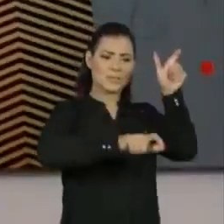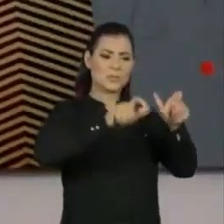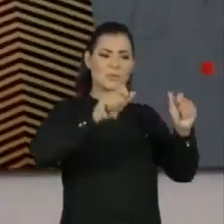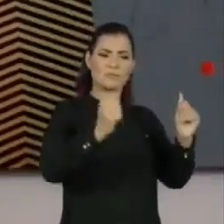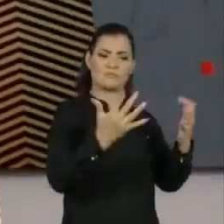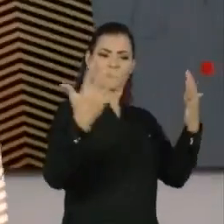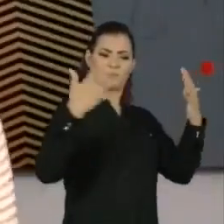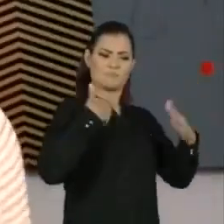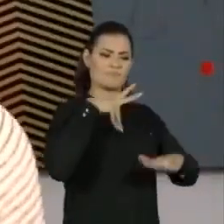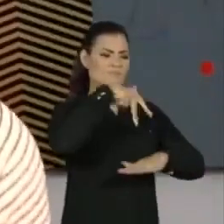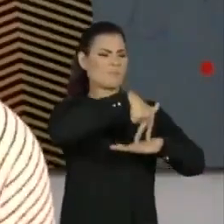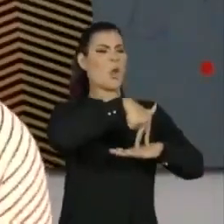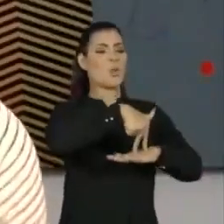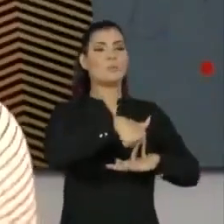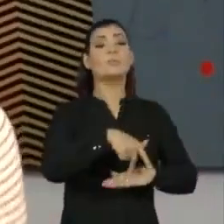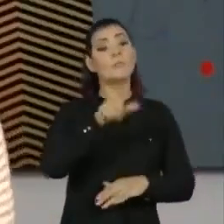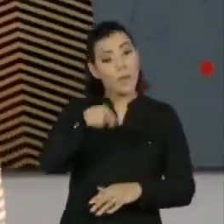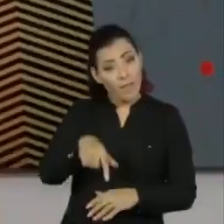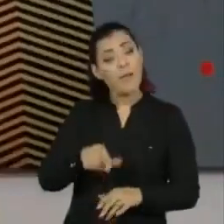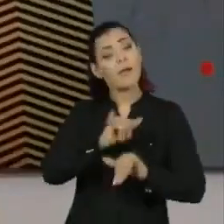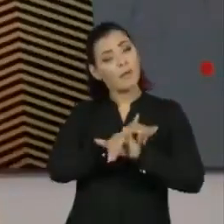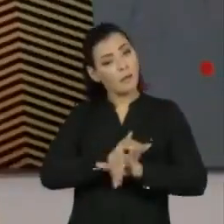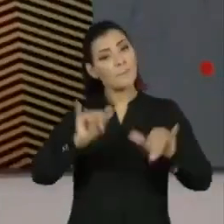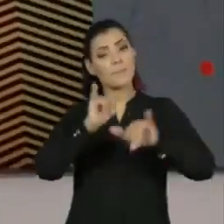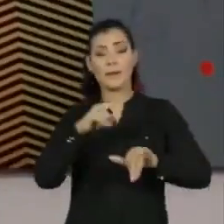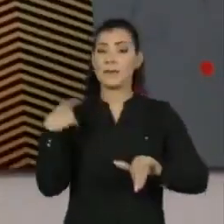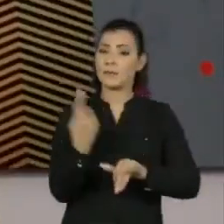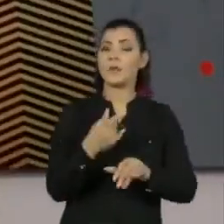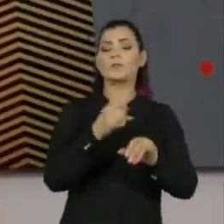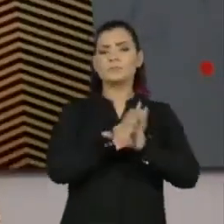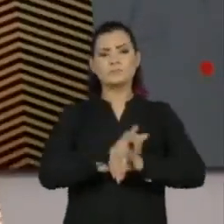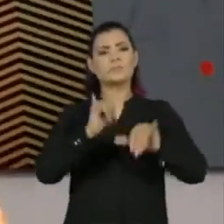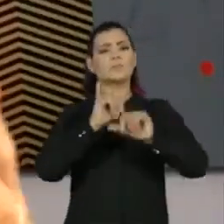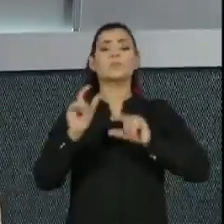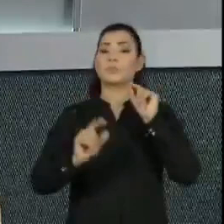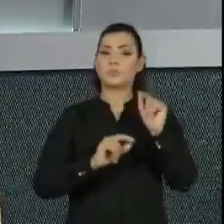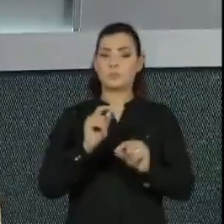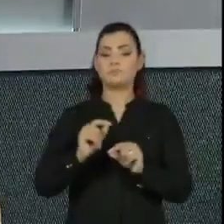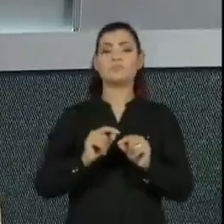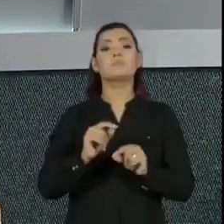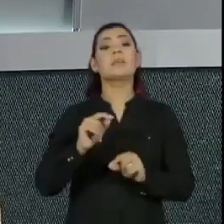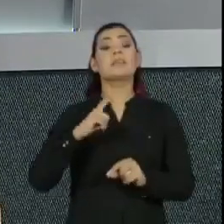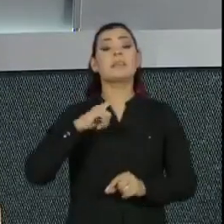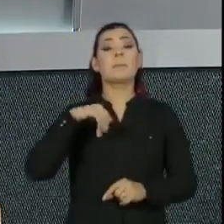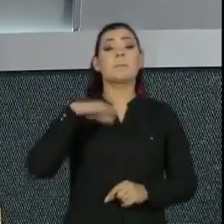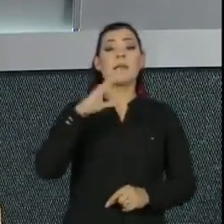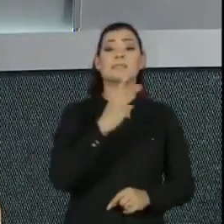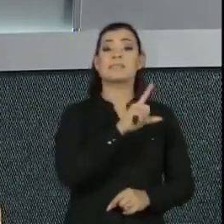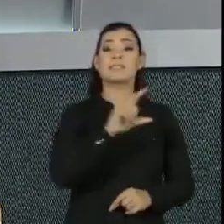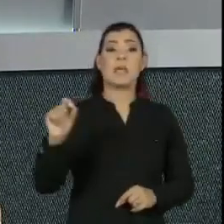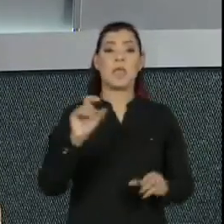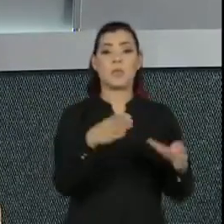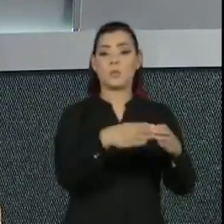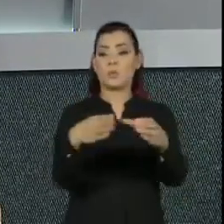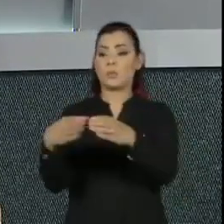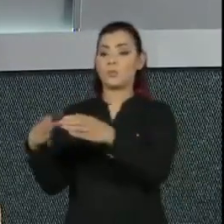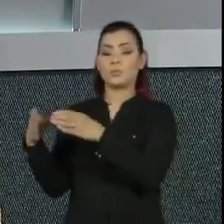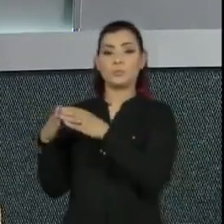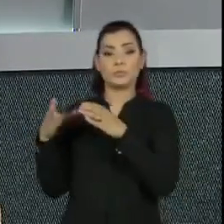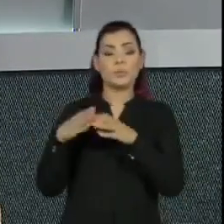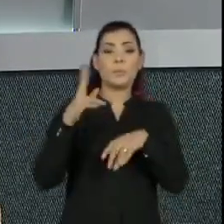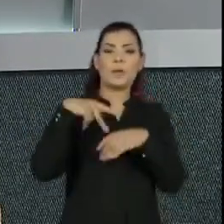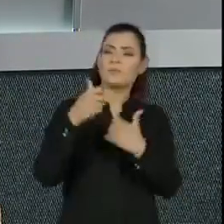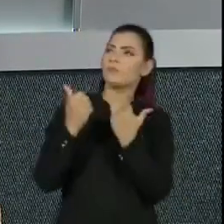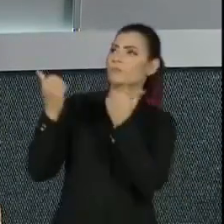surgiu exatamente dessas observações que a gente tem colocado agora. É uma campanha que conta com mais de 100 grupos, desde grupos de atuação